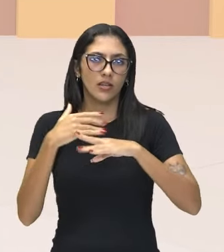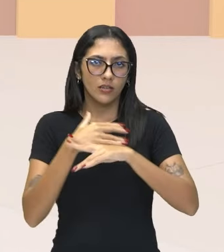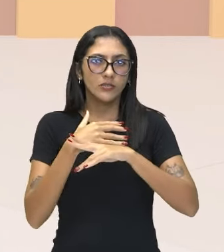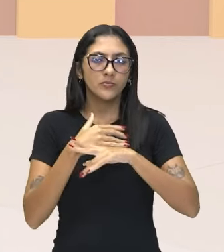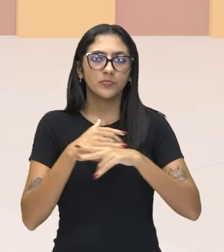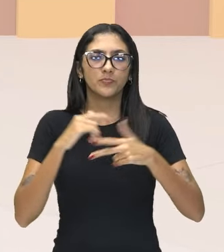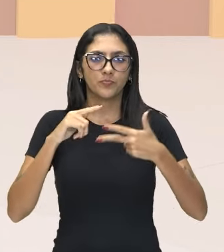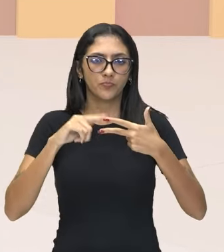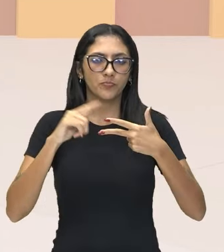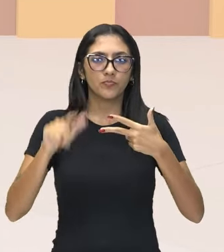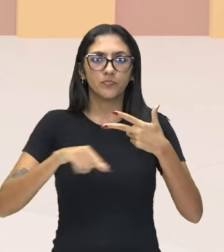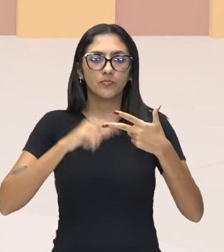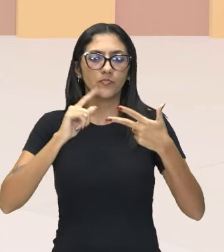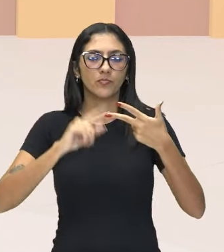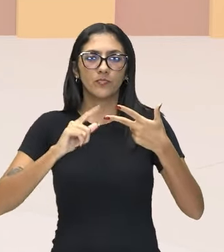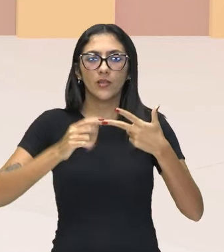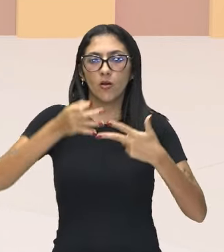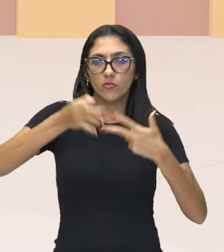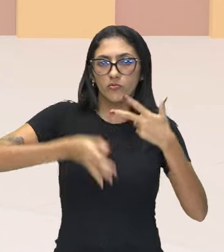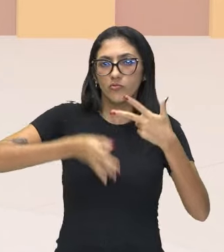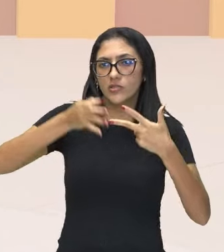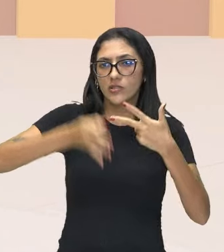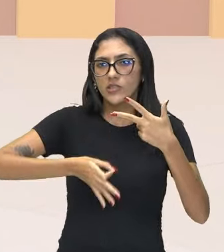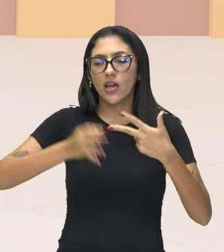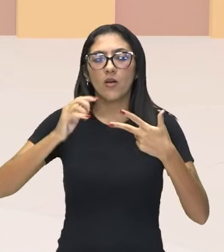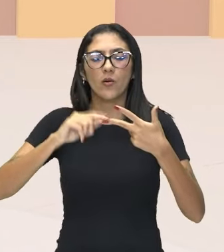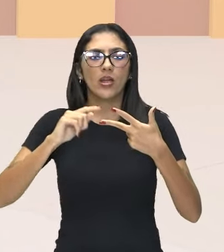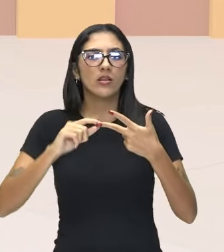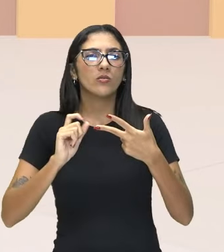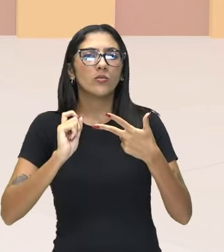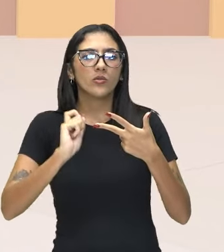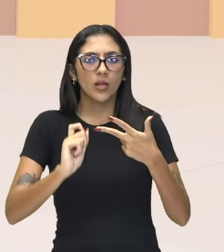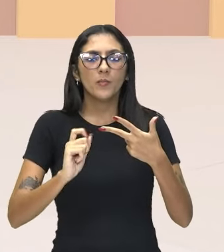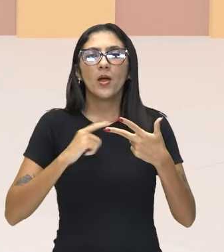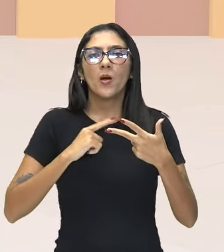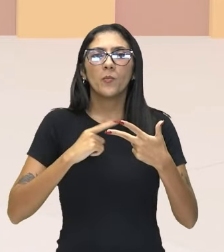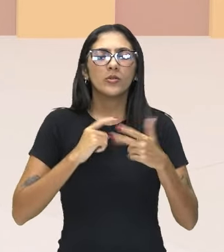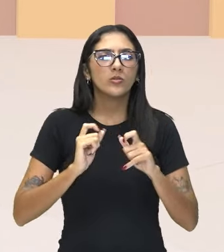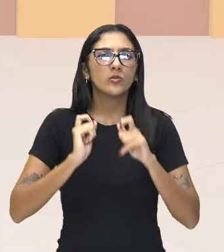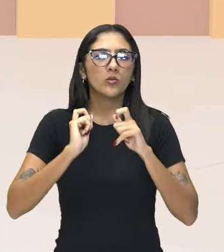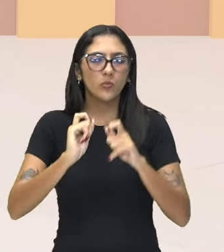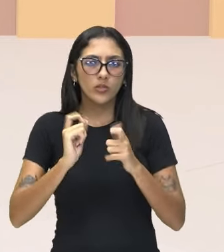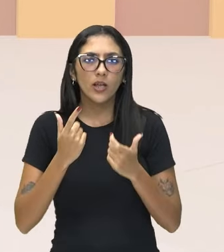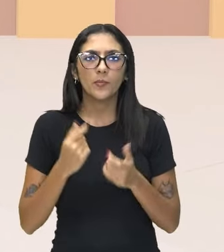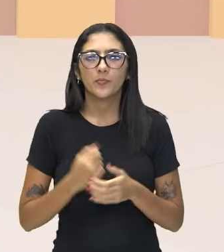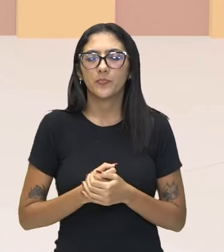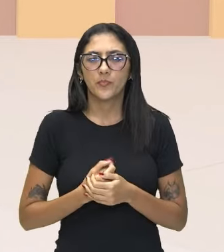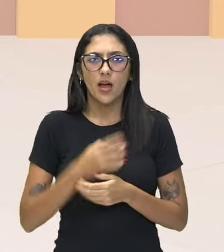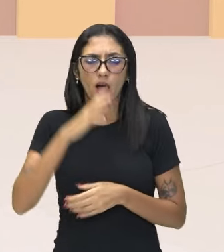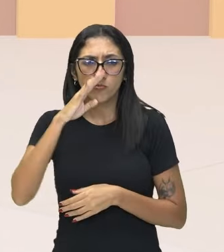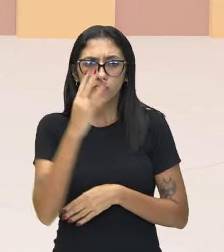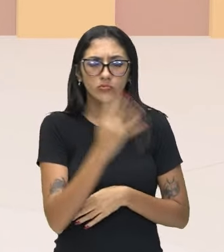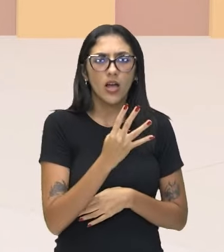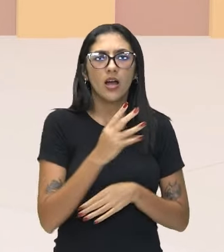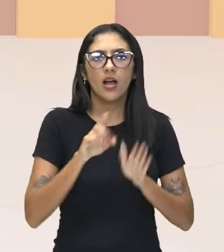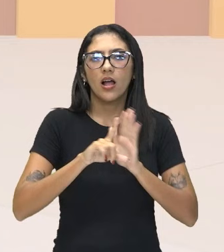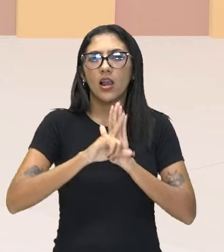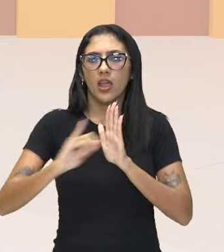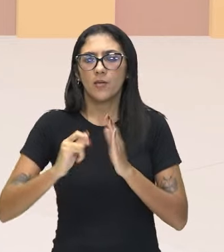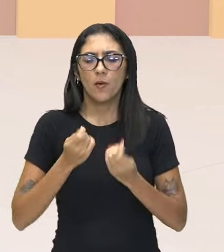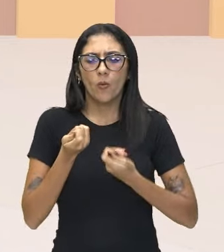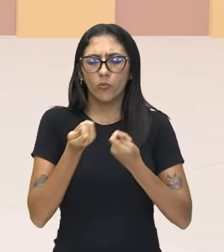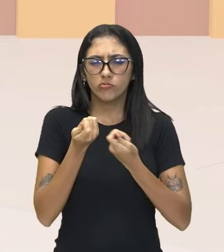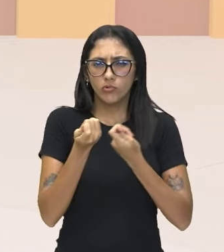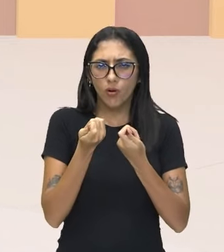e nós temos o poder judiciário, que é aquele poder responsável para quê? Para o cumprimento dessas leis. Para que não saia